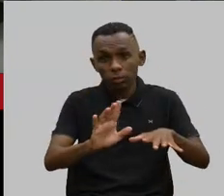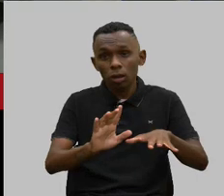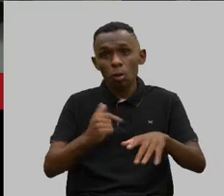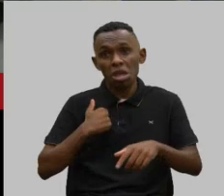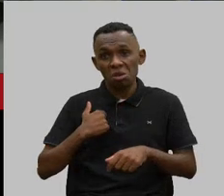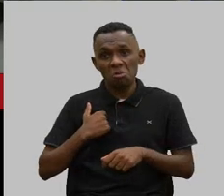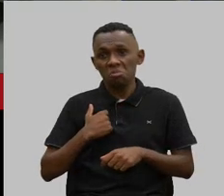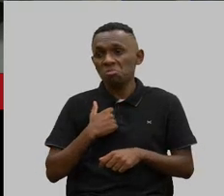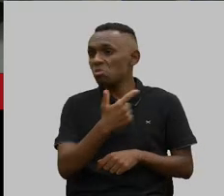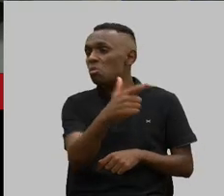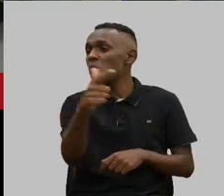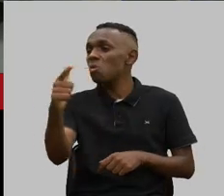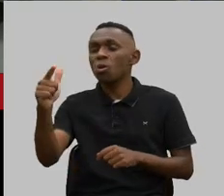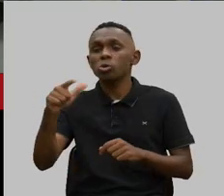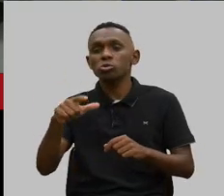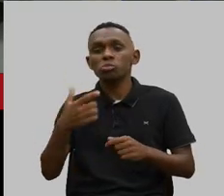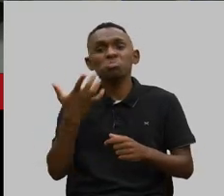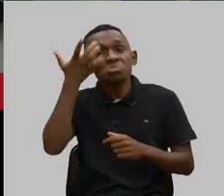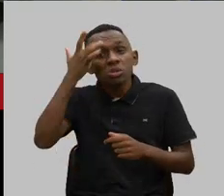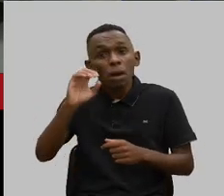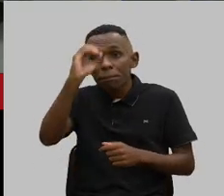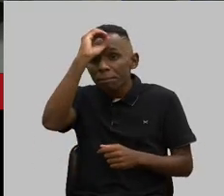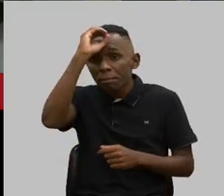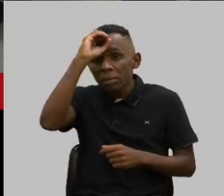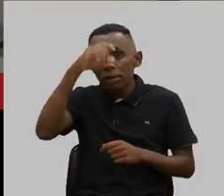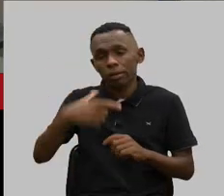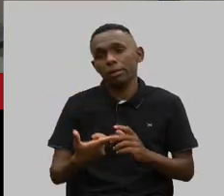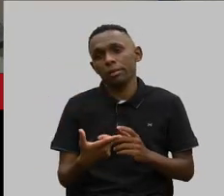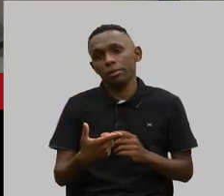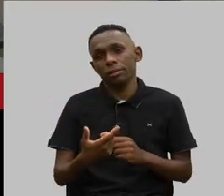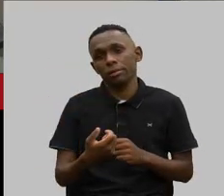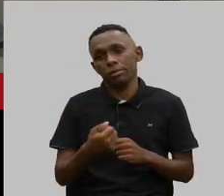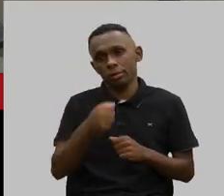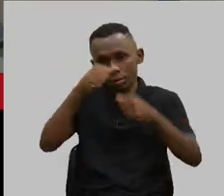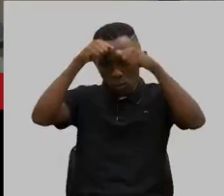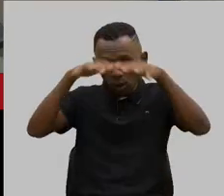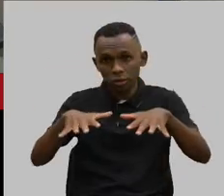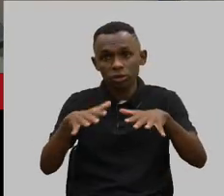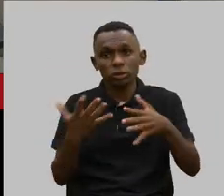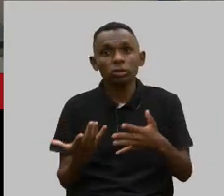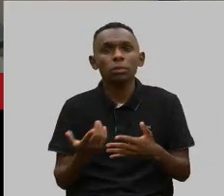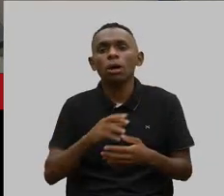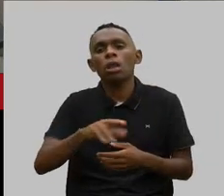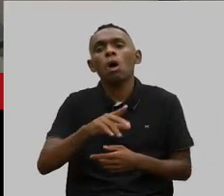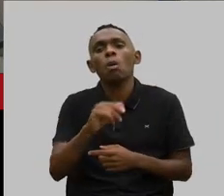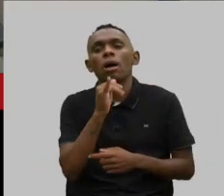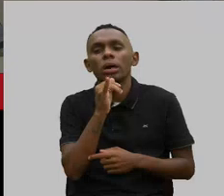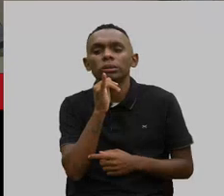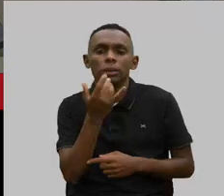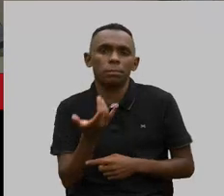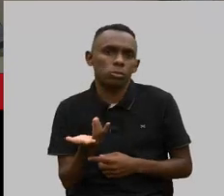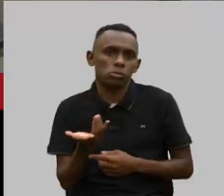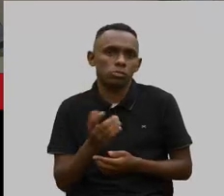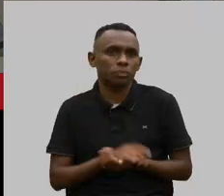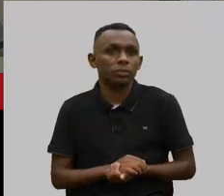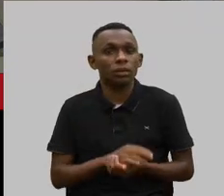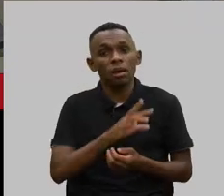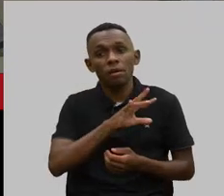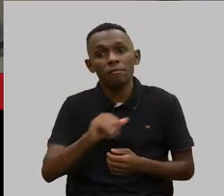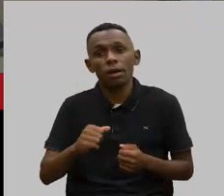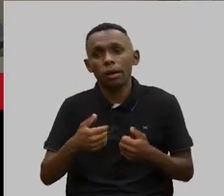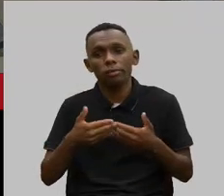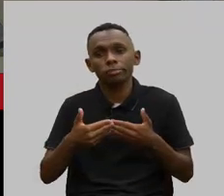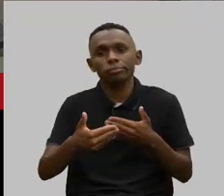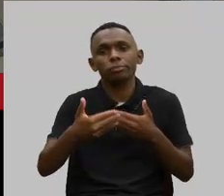nenhuma de nós sabia. E não é uma condição mutável. Não é uma coisa que vai acabar daqui a